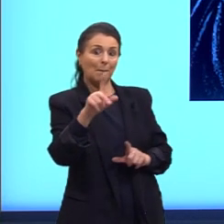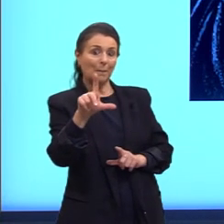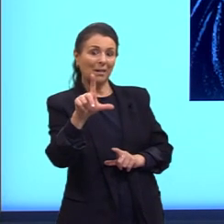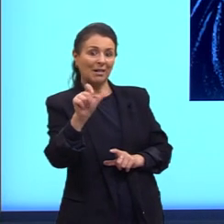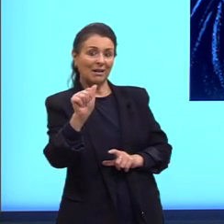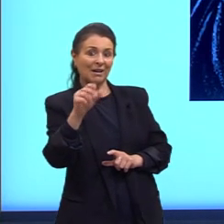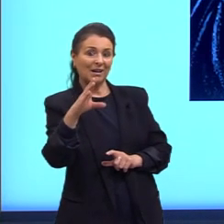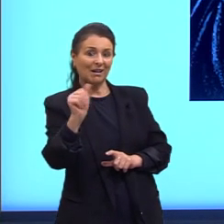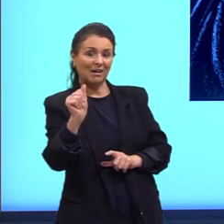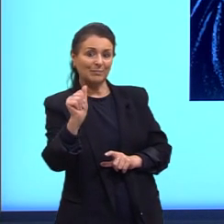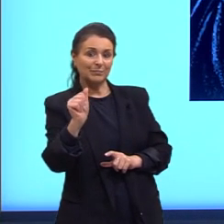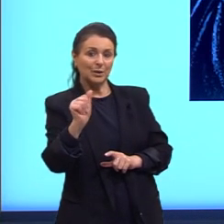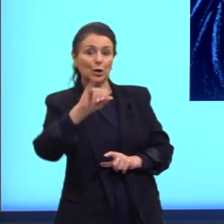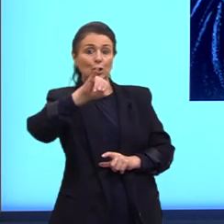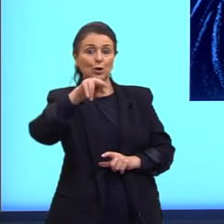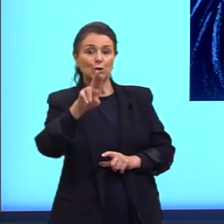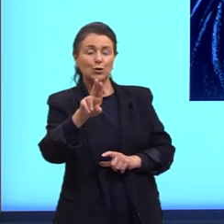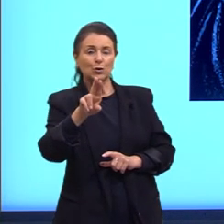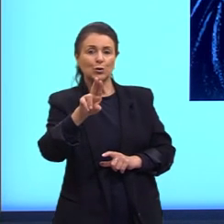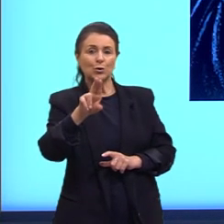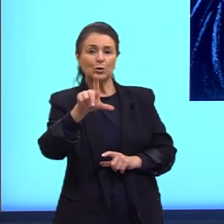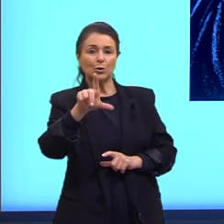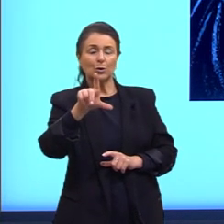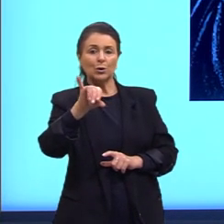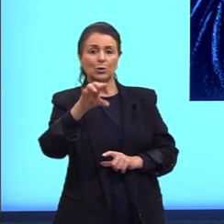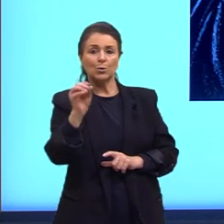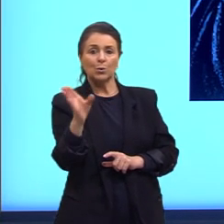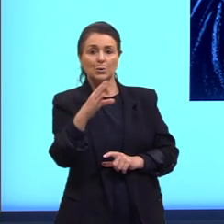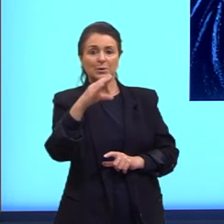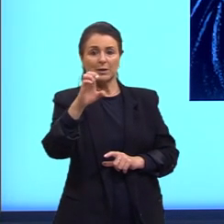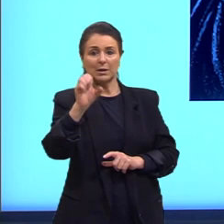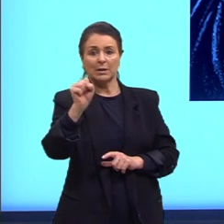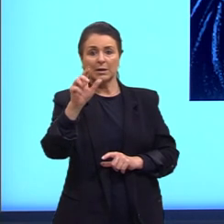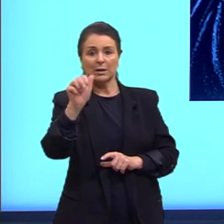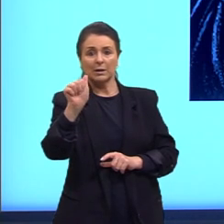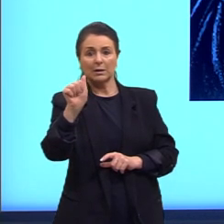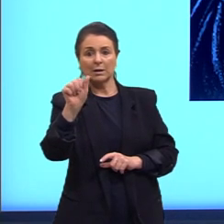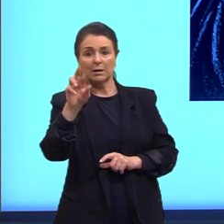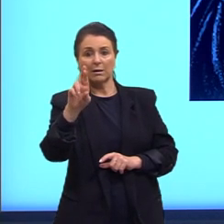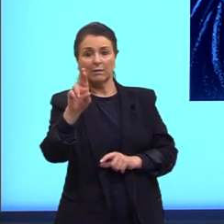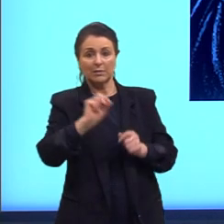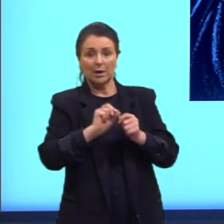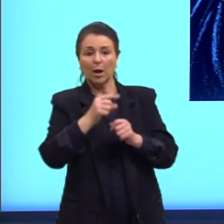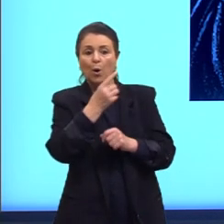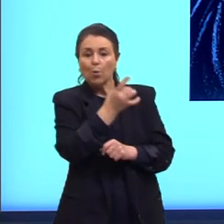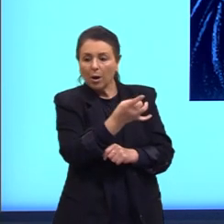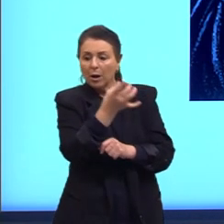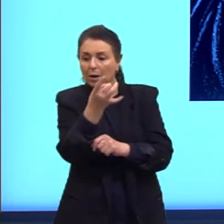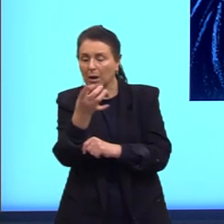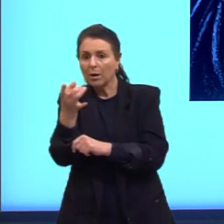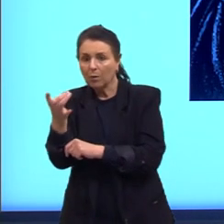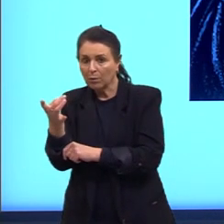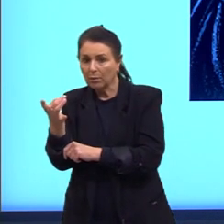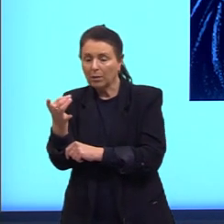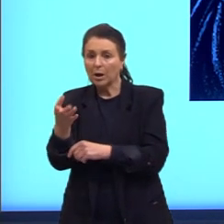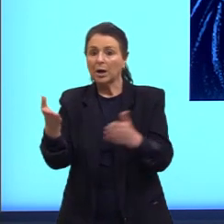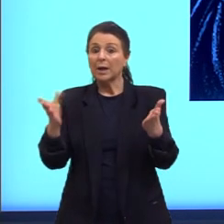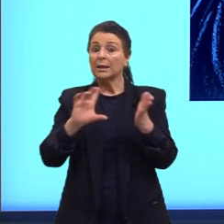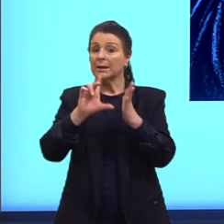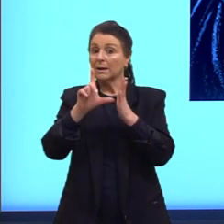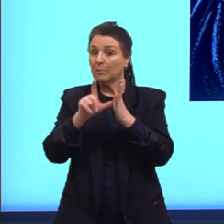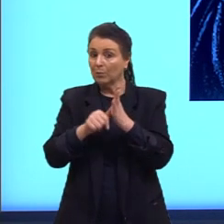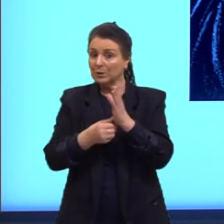fazia, era feita manualmente, uma por uma, para alguém que escrevia. Aqui, com a invenção da